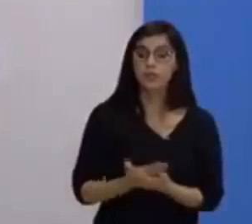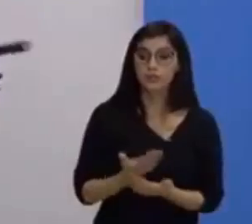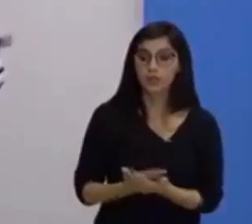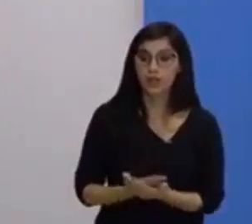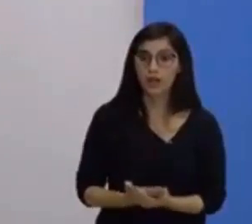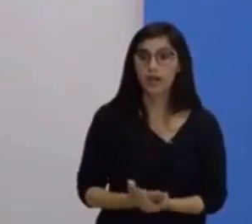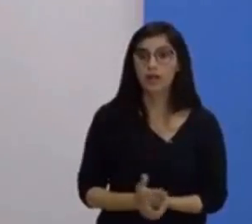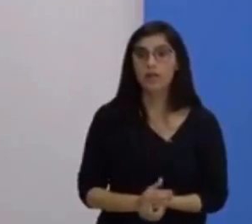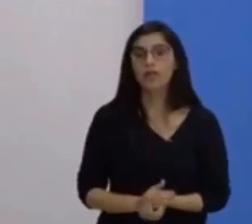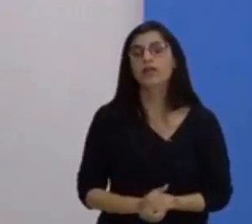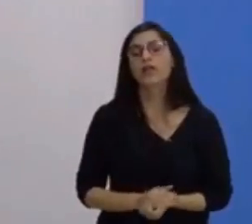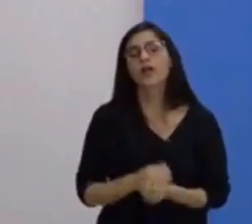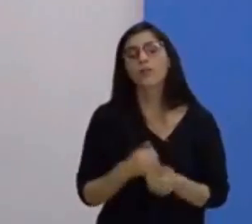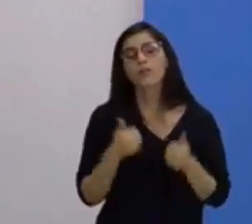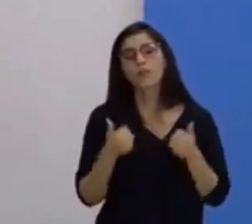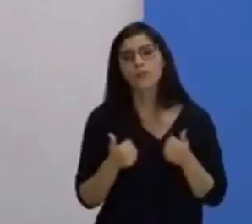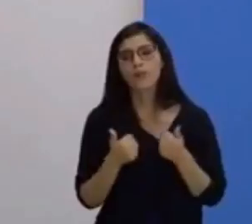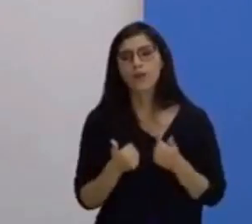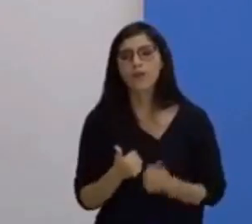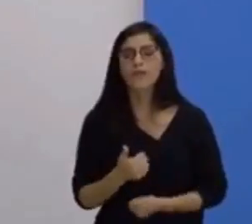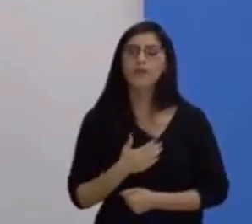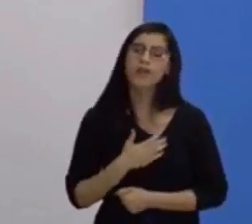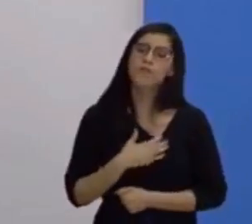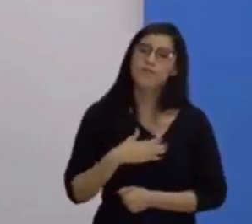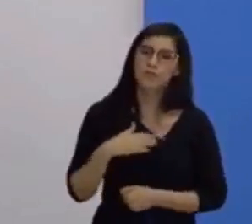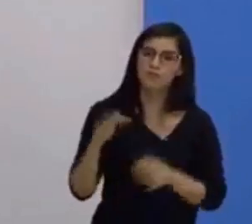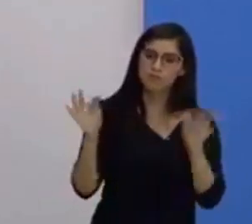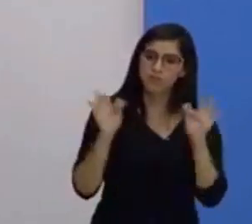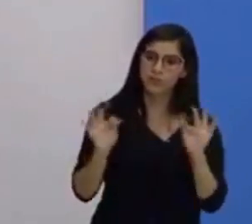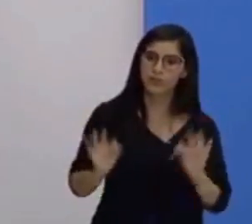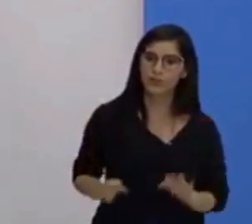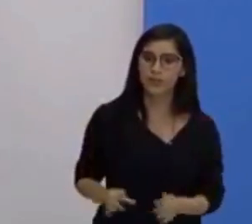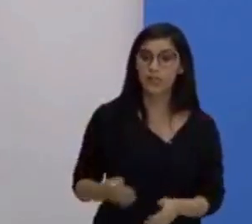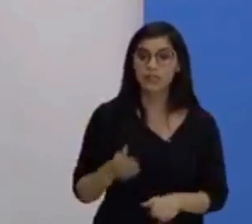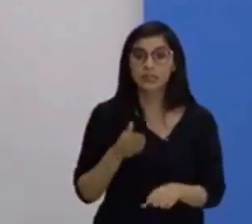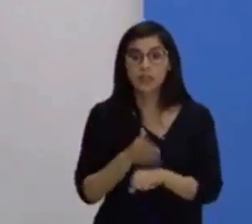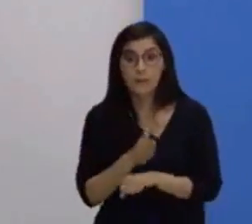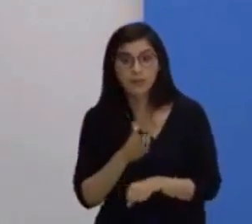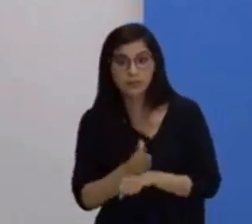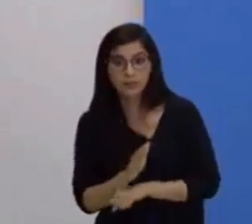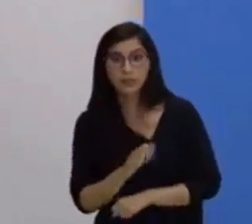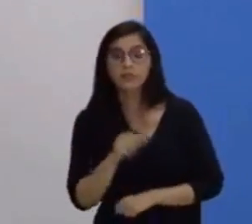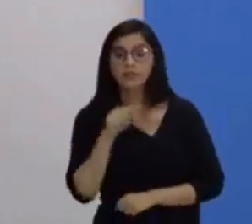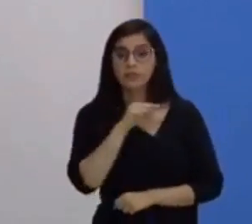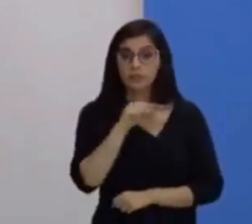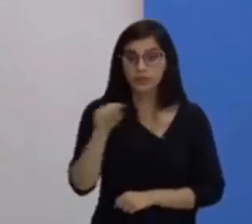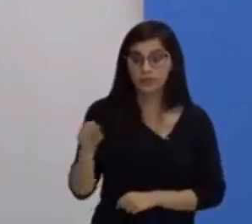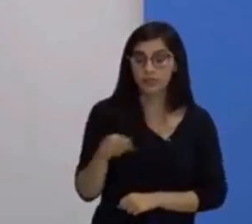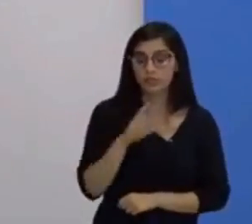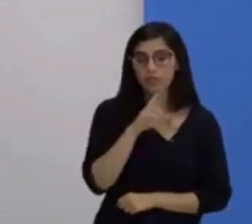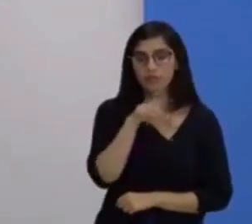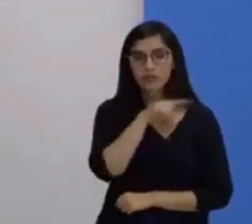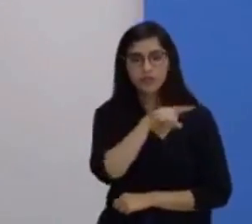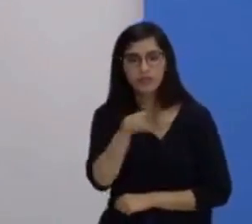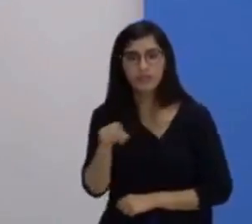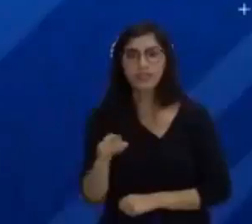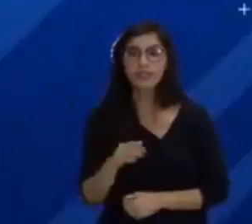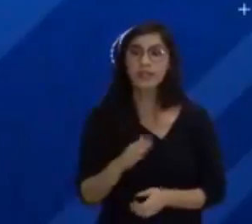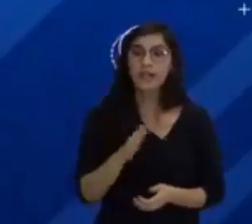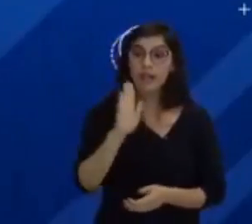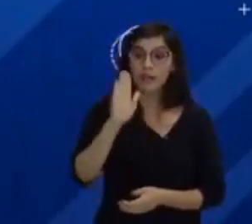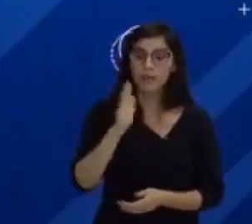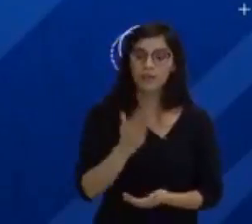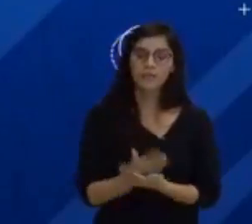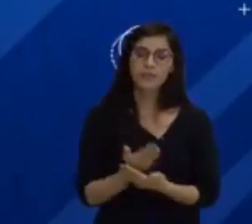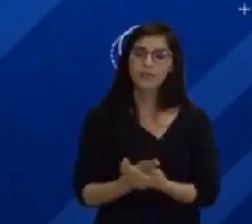agora. Muito bem, gente. Eu fiquei muito satisfeito com a participação de vocês, com a resposta de vocês. E até a próxima aula.